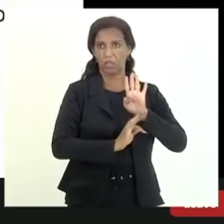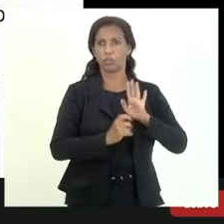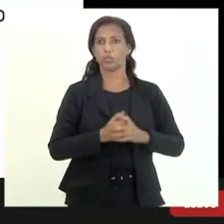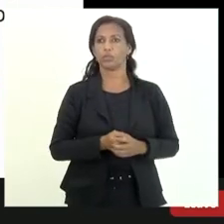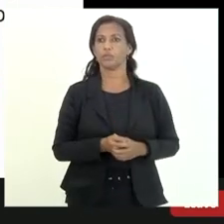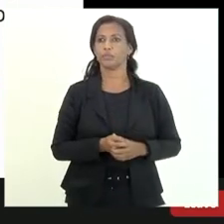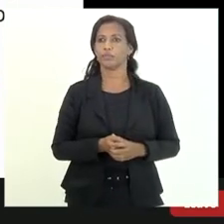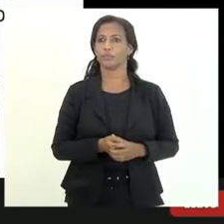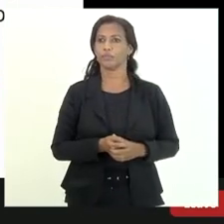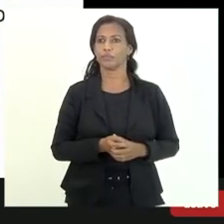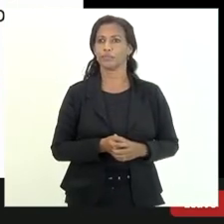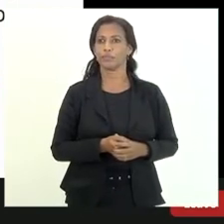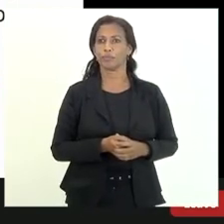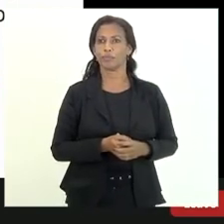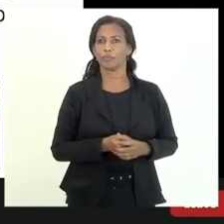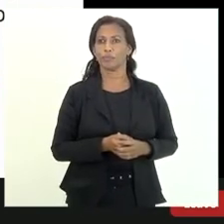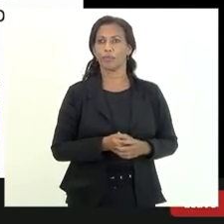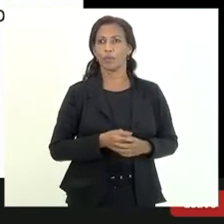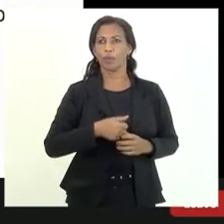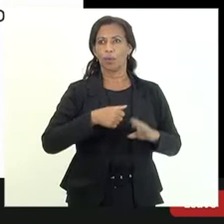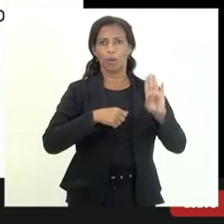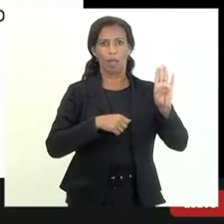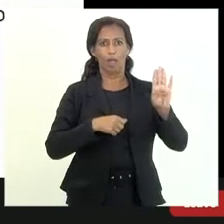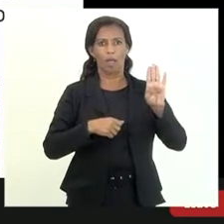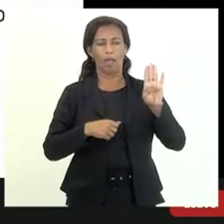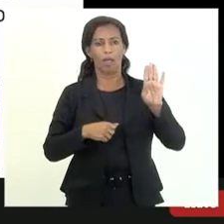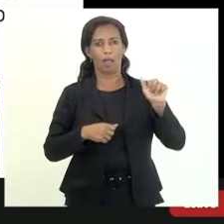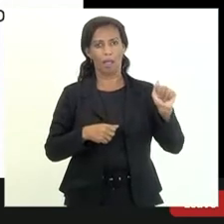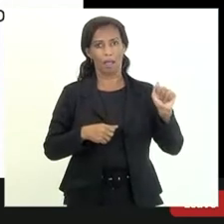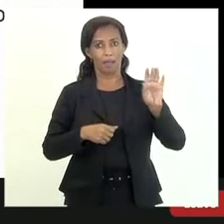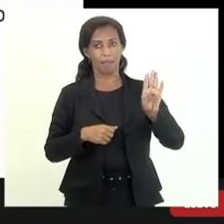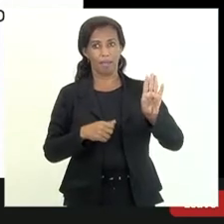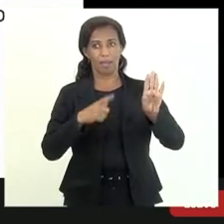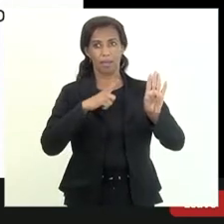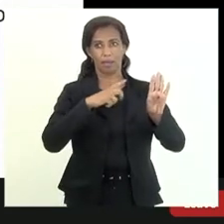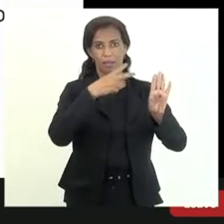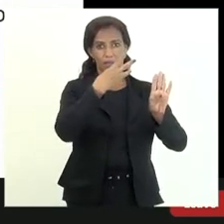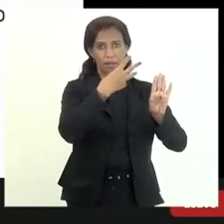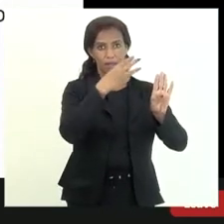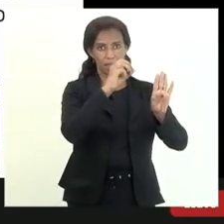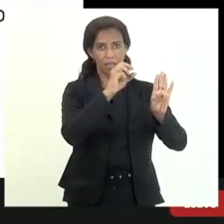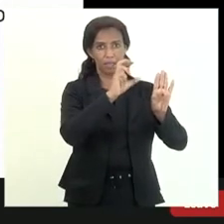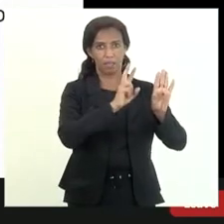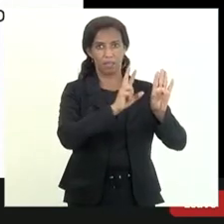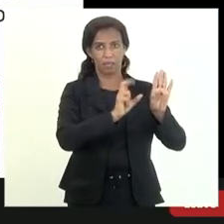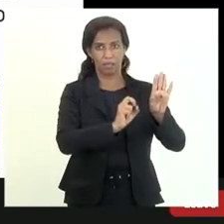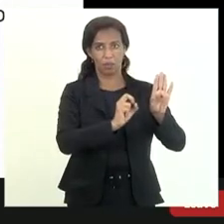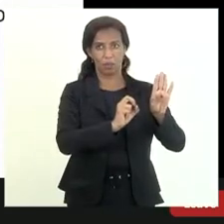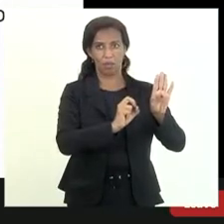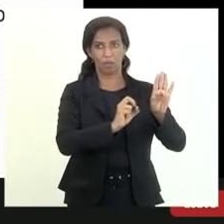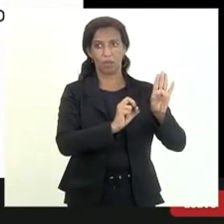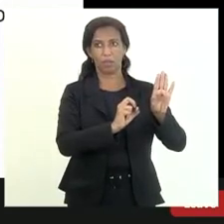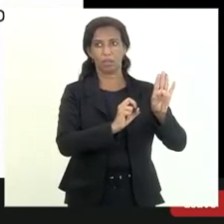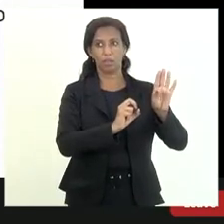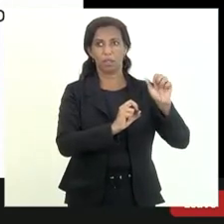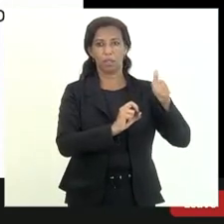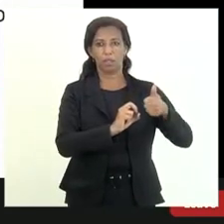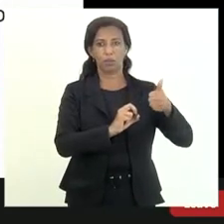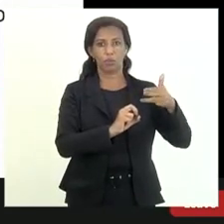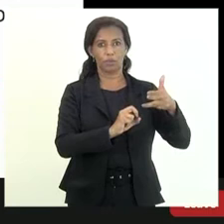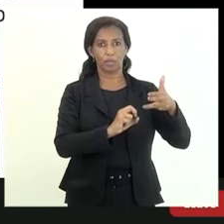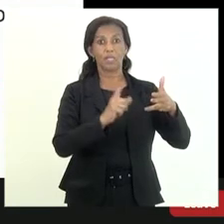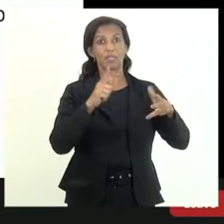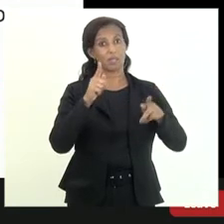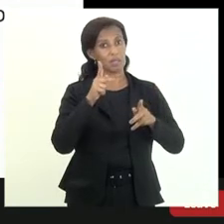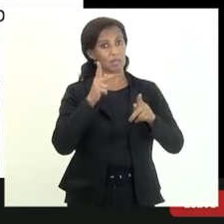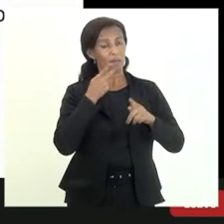B 30% e o artigo 13 fala que os créditos classificados como C e D eles sofrerão desde reconhecimento do balanço geral